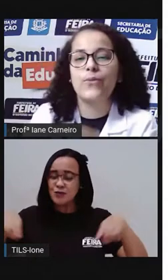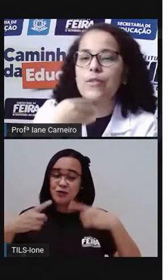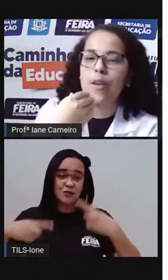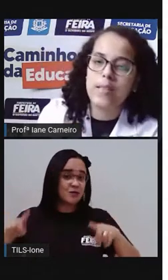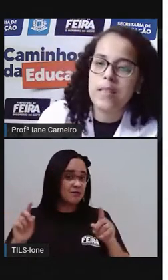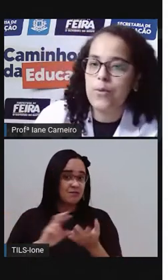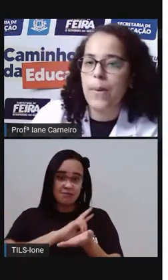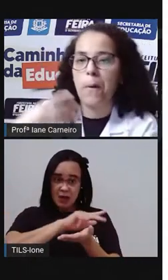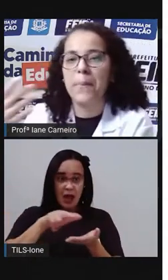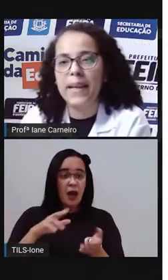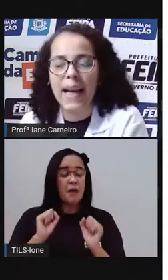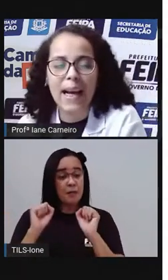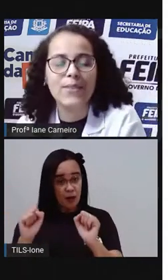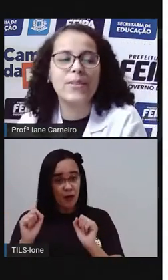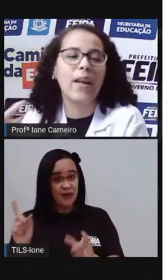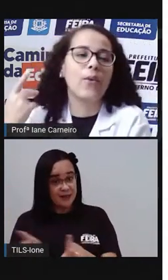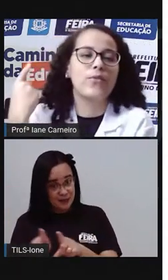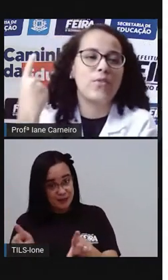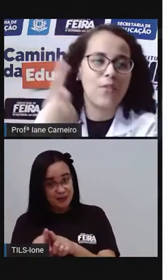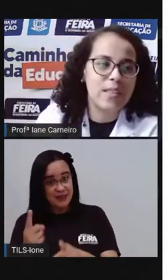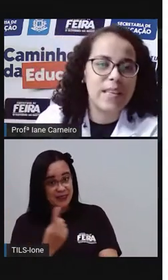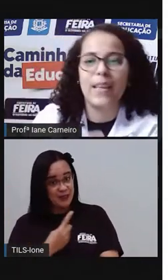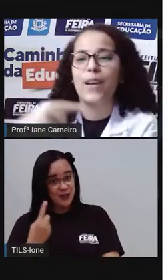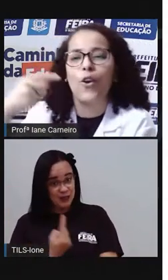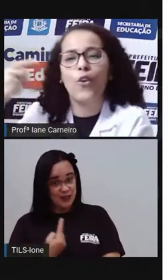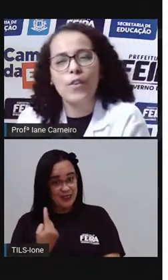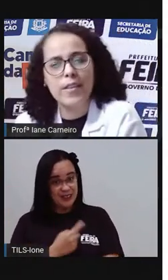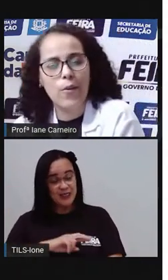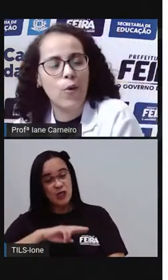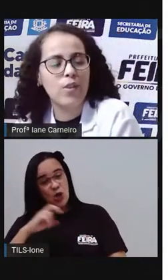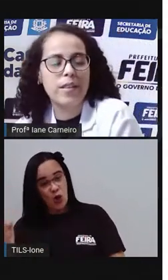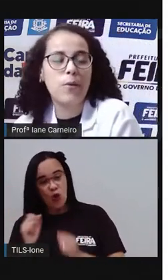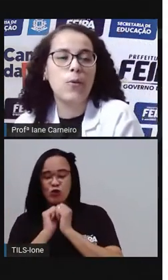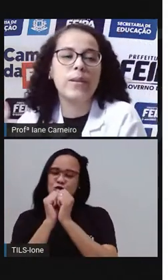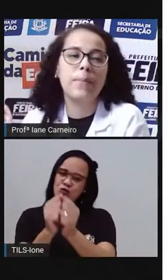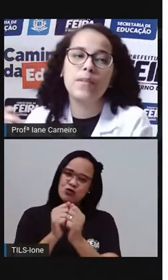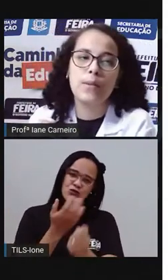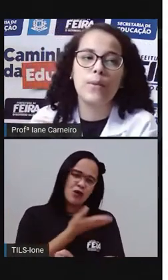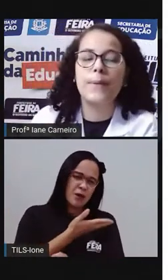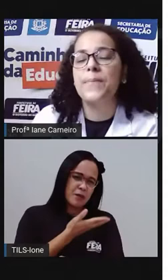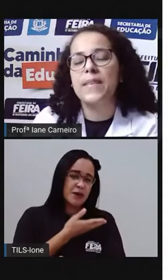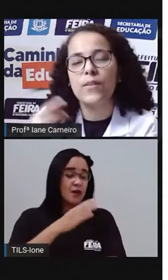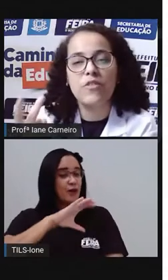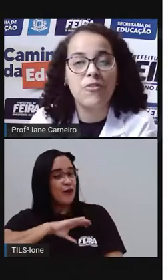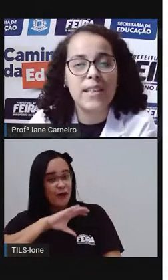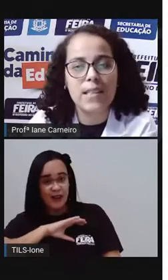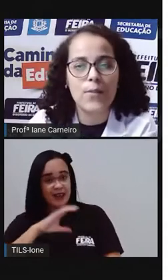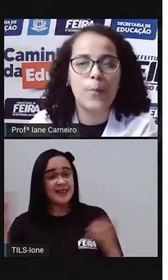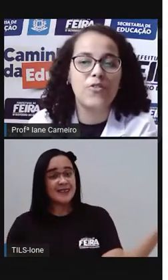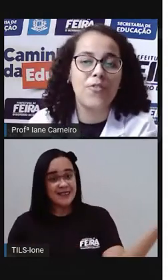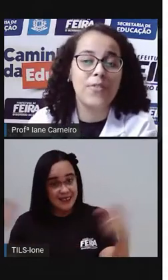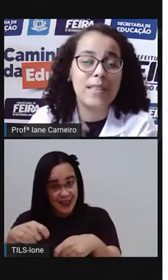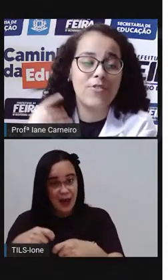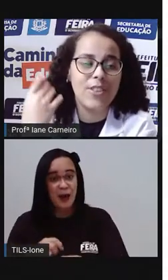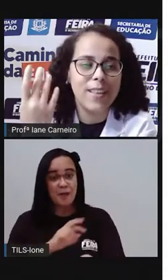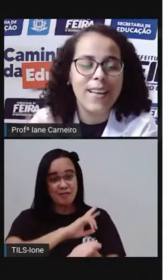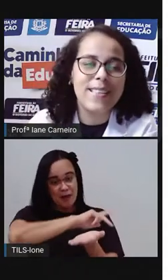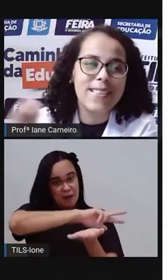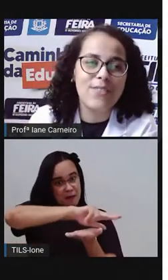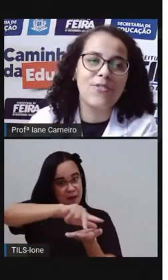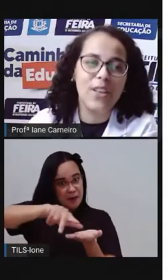Pró falou, sozinho, acompanhado, só você com você ou você com outra pessoa. Então, tem diversas formas de